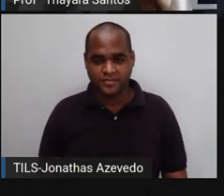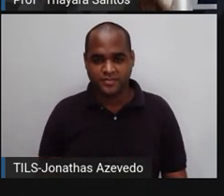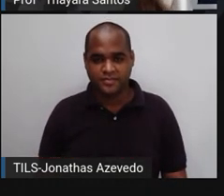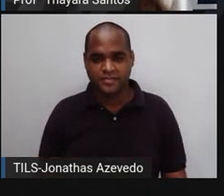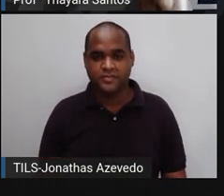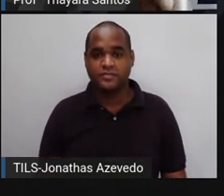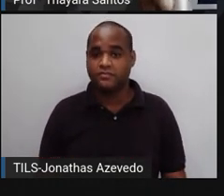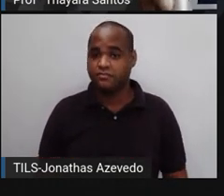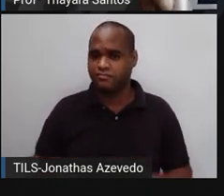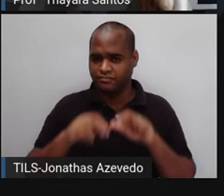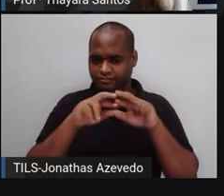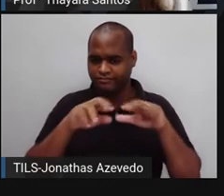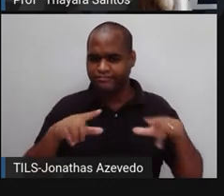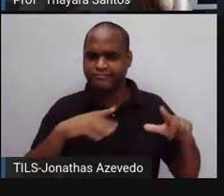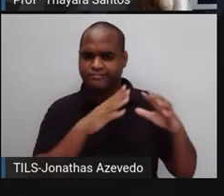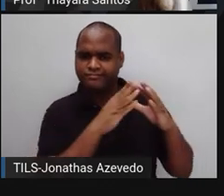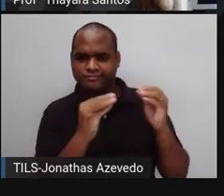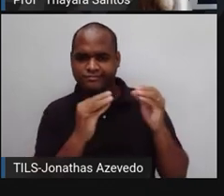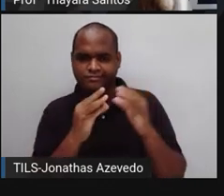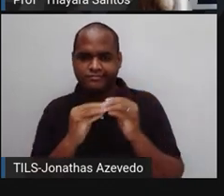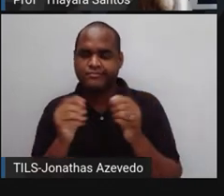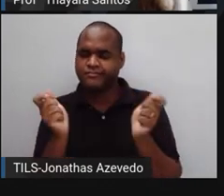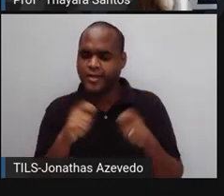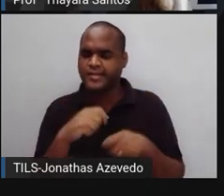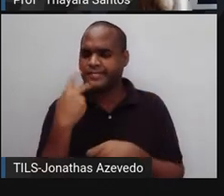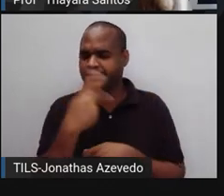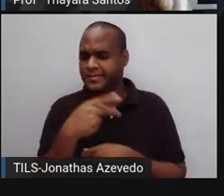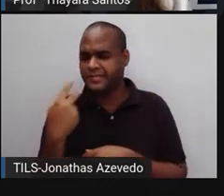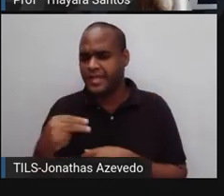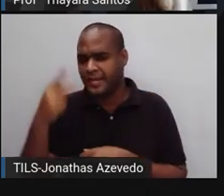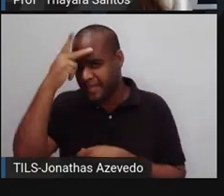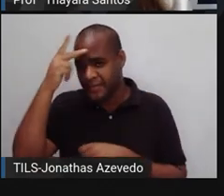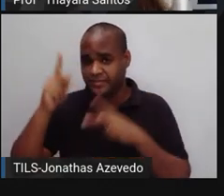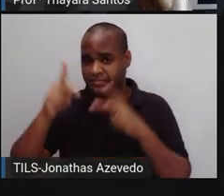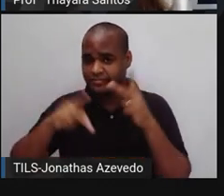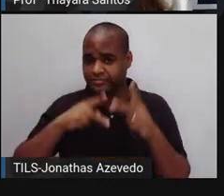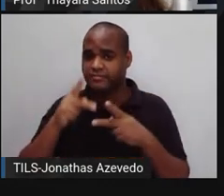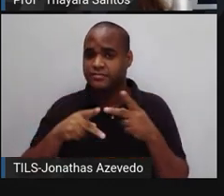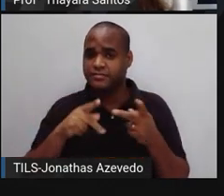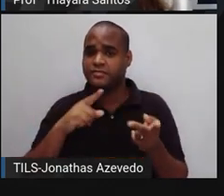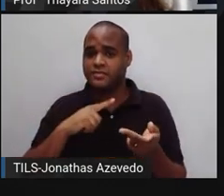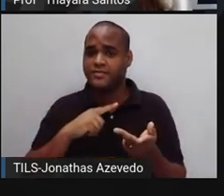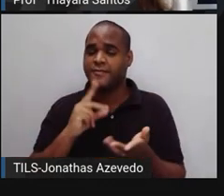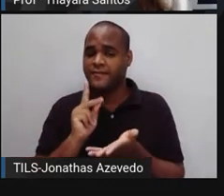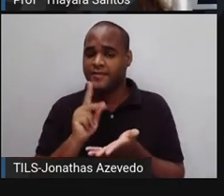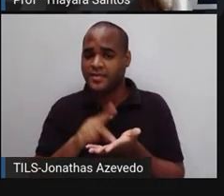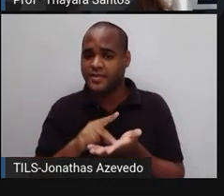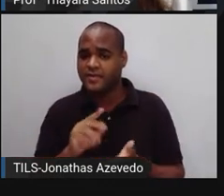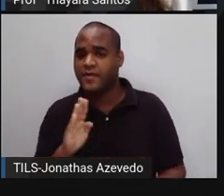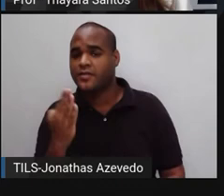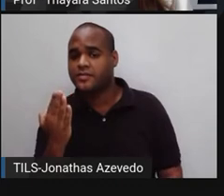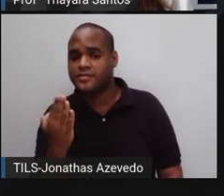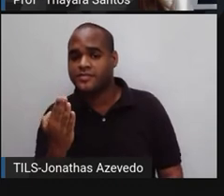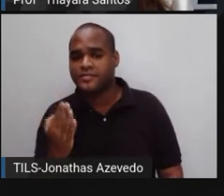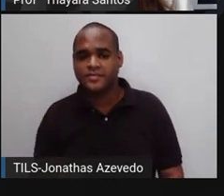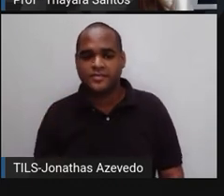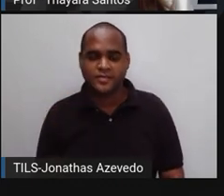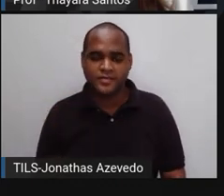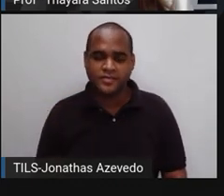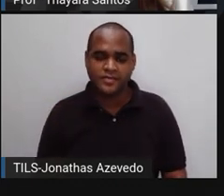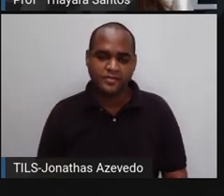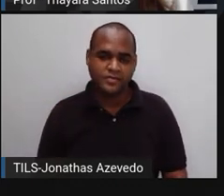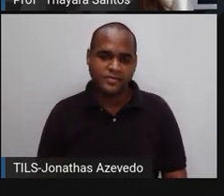Os organismos decompositores só trazem prejuízos para os seres humanos. Essa afirmação é... Vou colocar aqui.